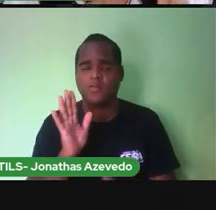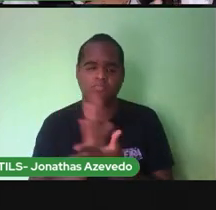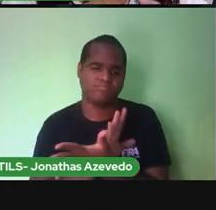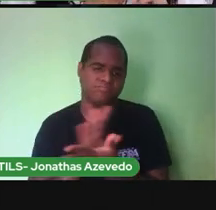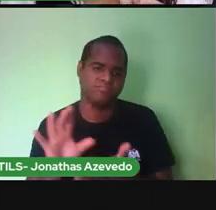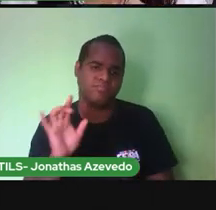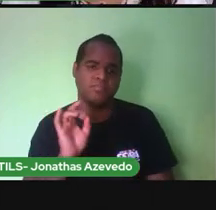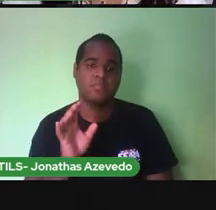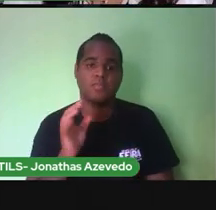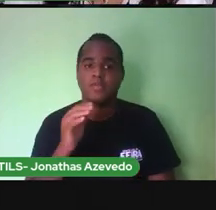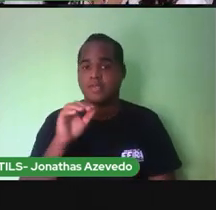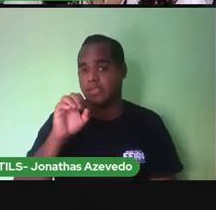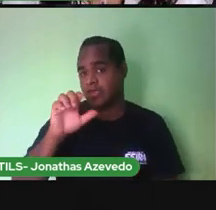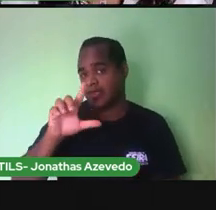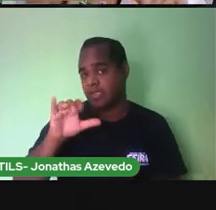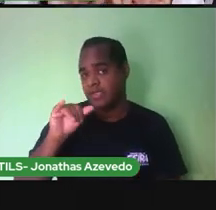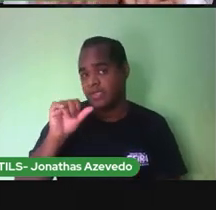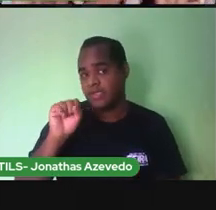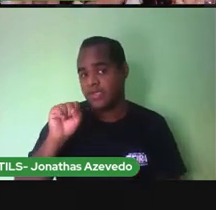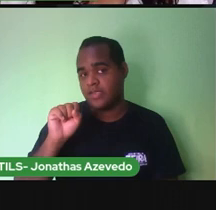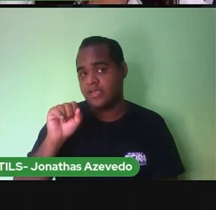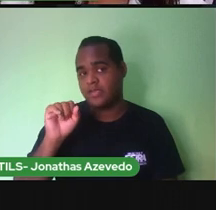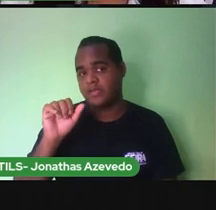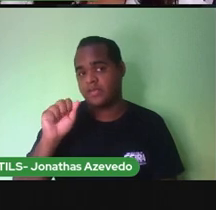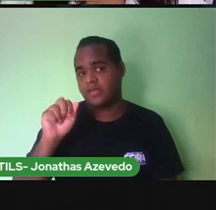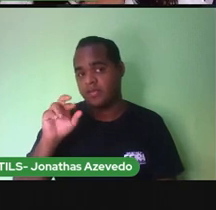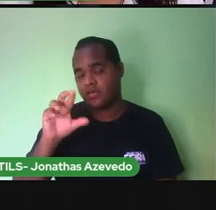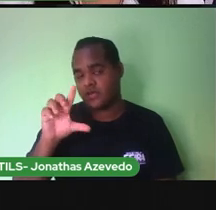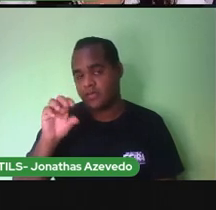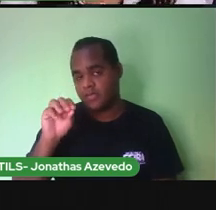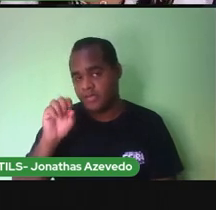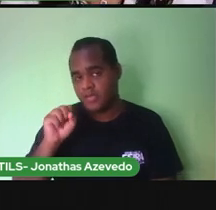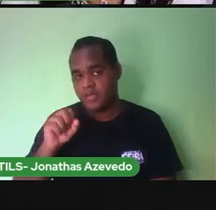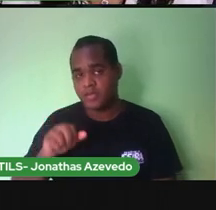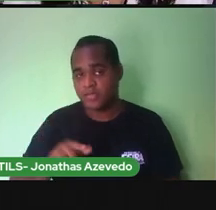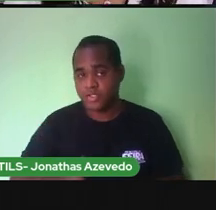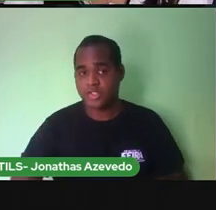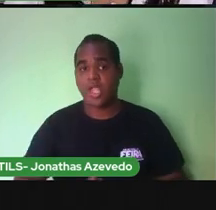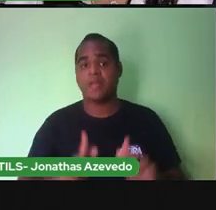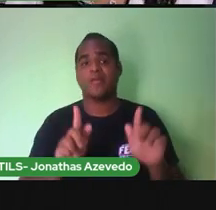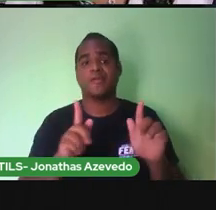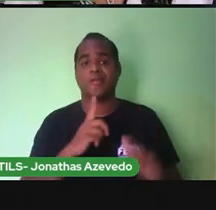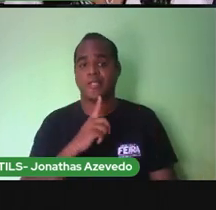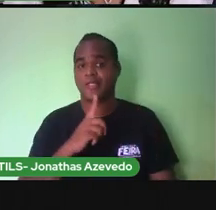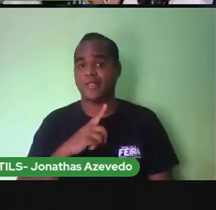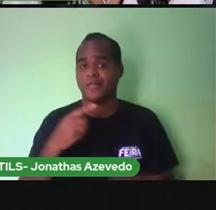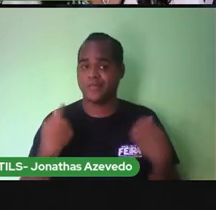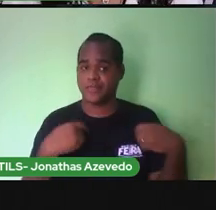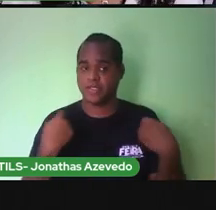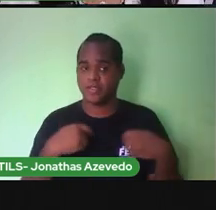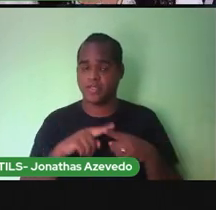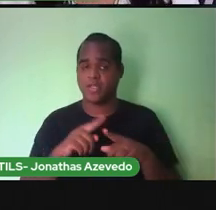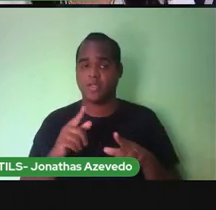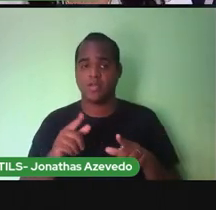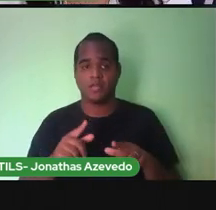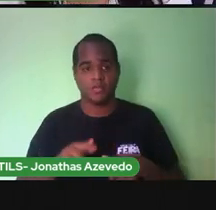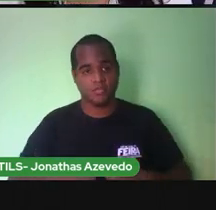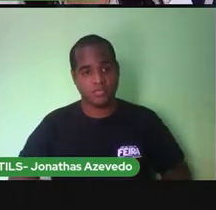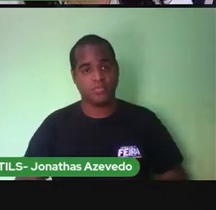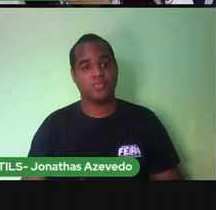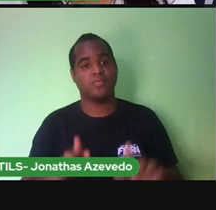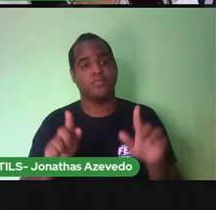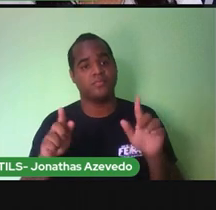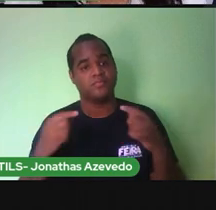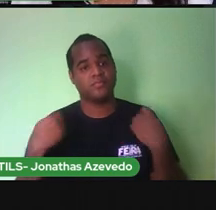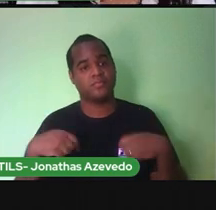Elisa e Carlos são gêmeos. E na certidão, precisa constar, quando a criança é gêmea, se ela